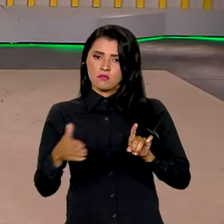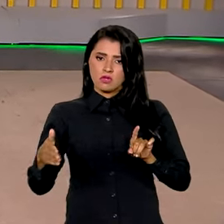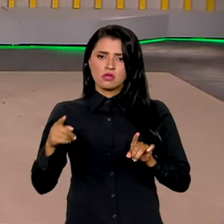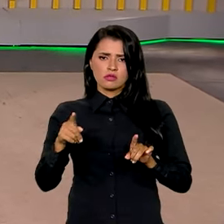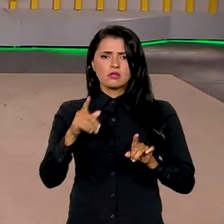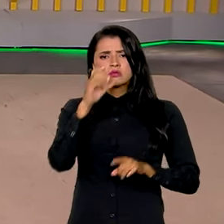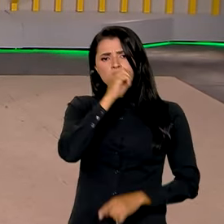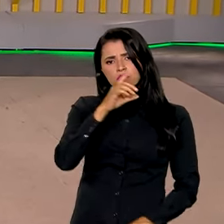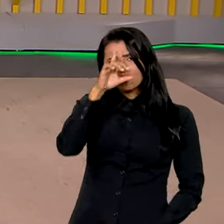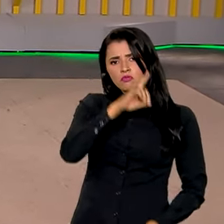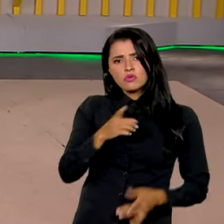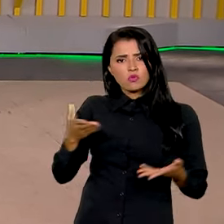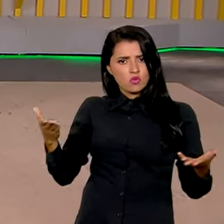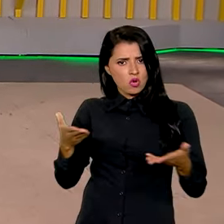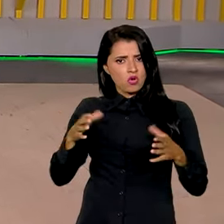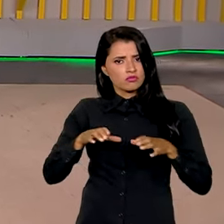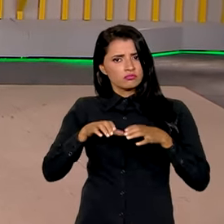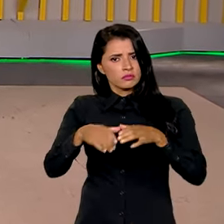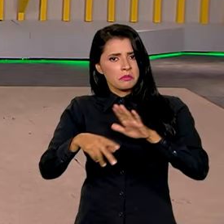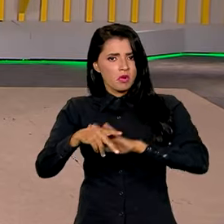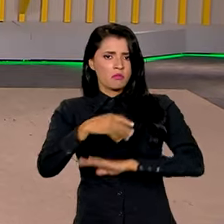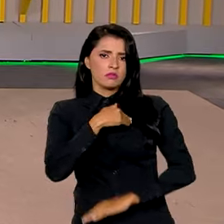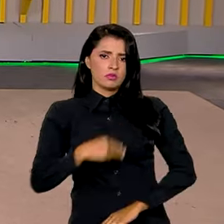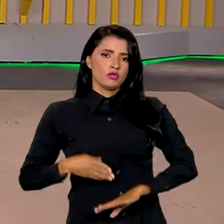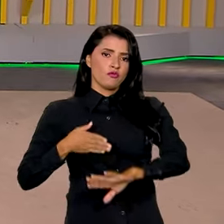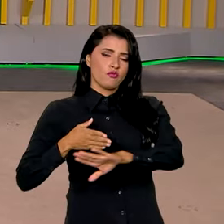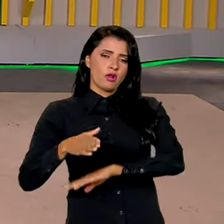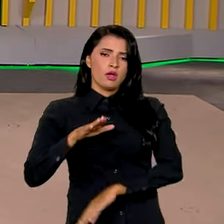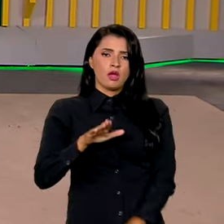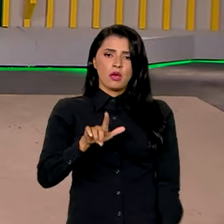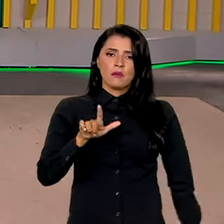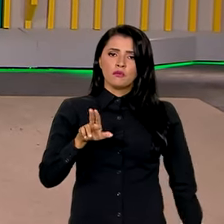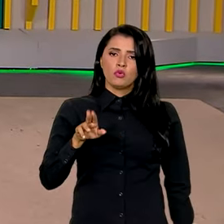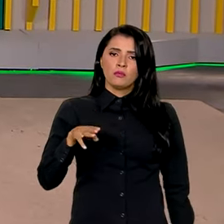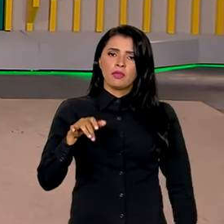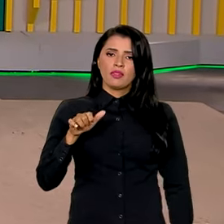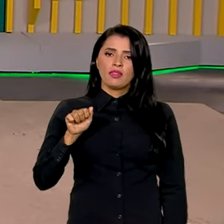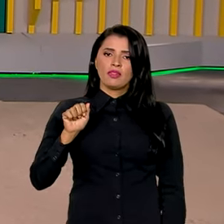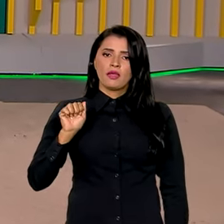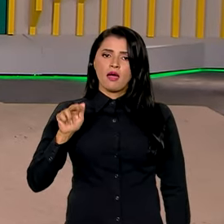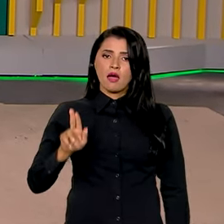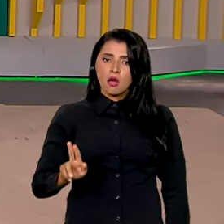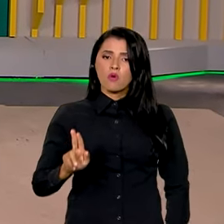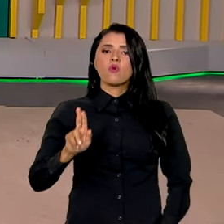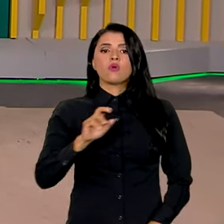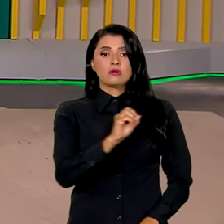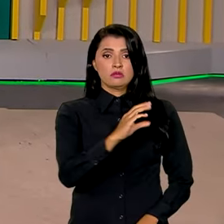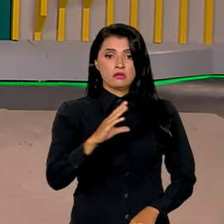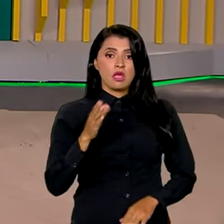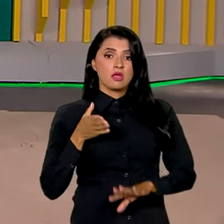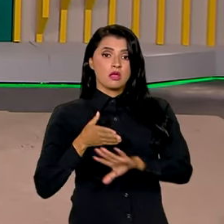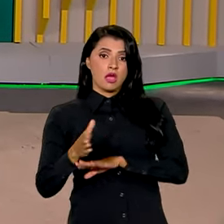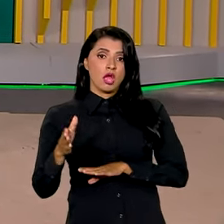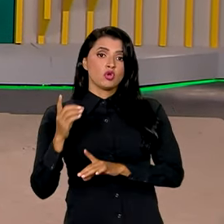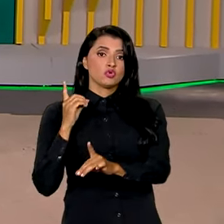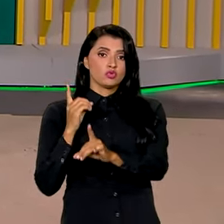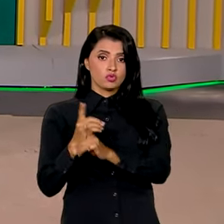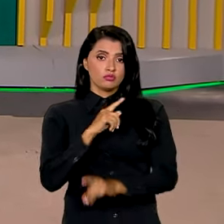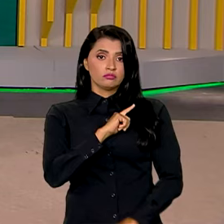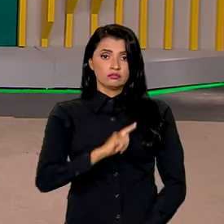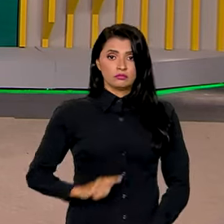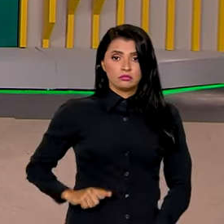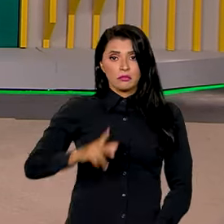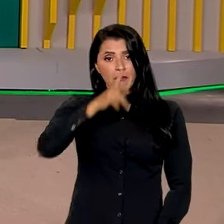Neste fim de semana, uma comitiva de ministros esteve em Blumenau, Santa Catarina, onde se reuniu com governadores, prefeitos e